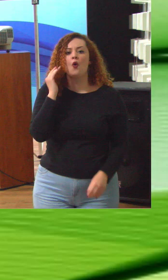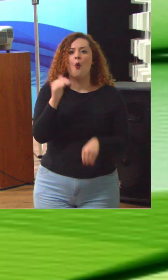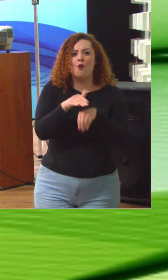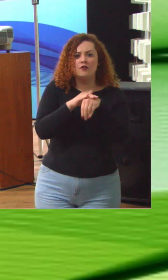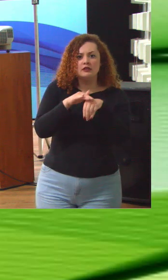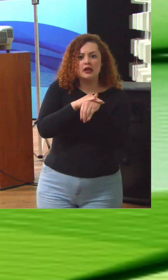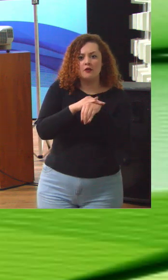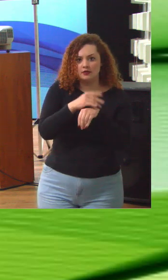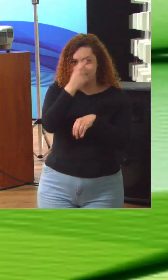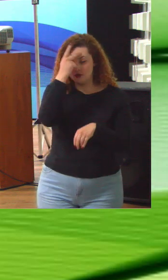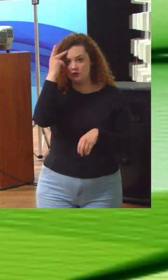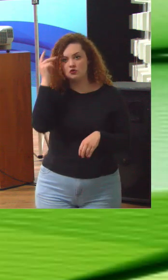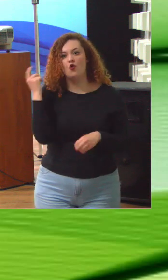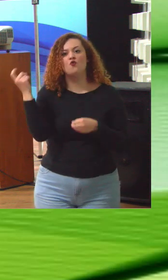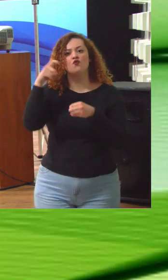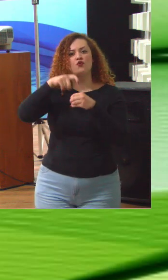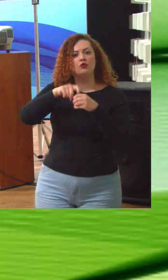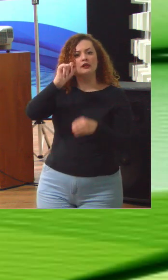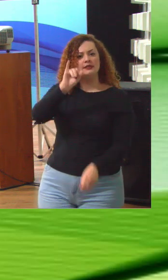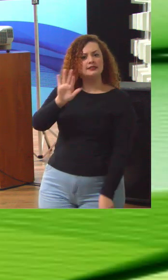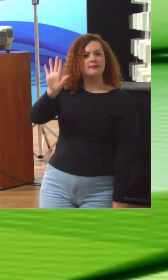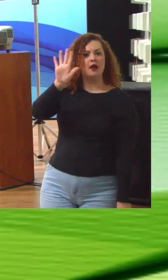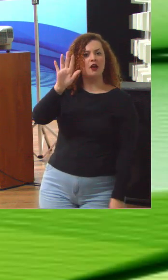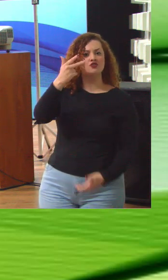pessoas vou voltar aqui nesse desenho